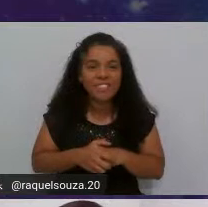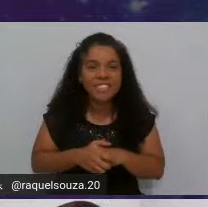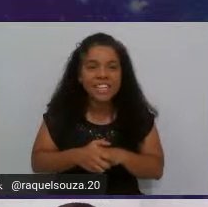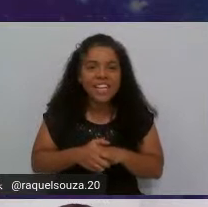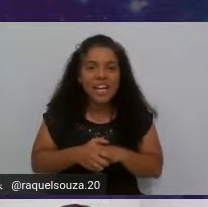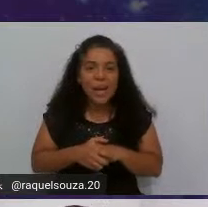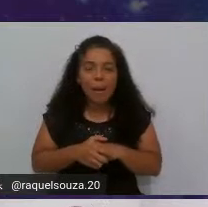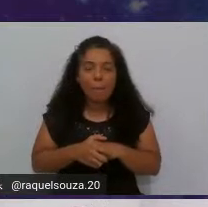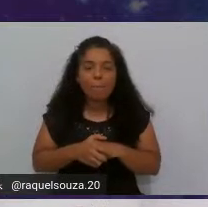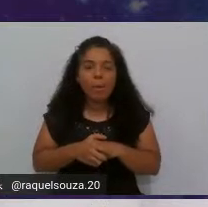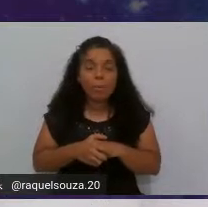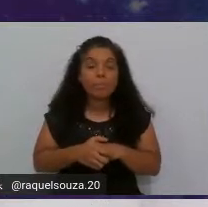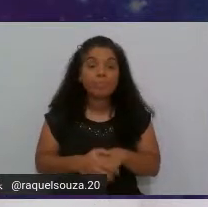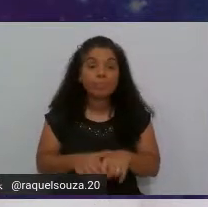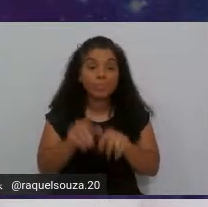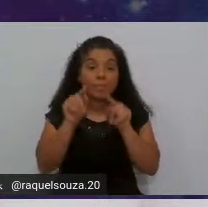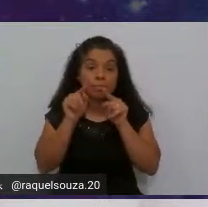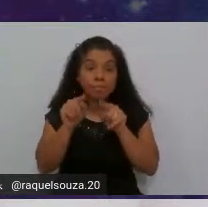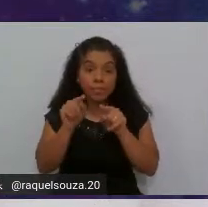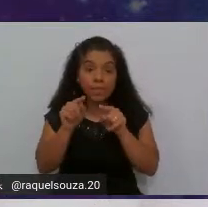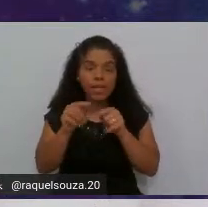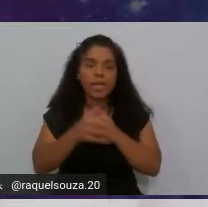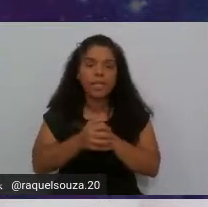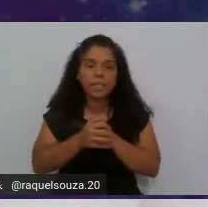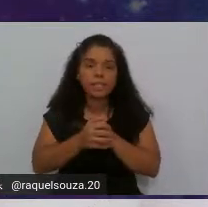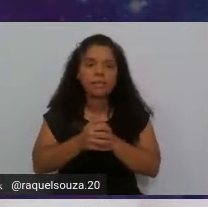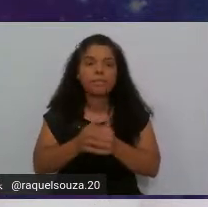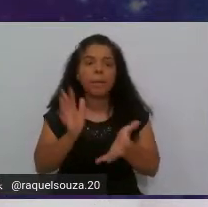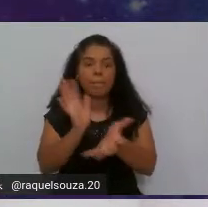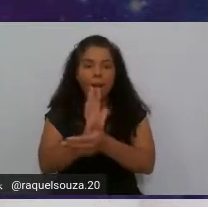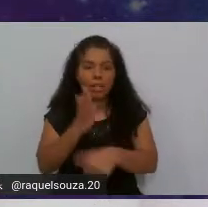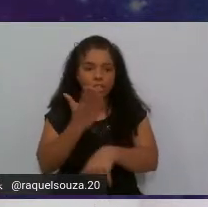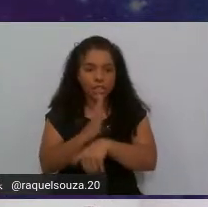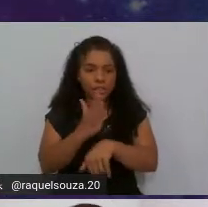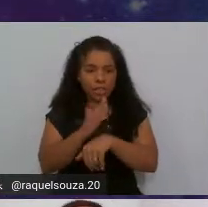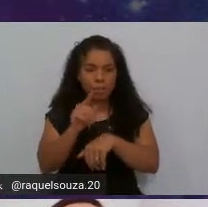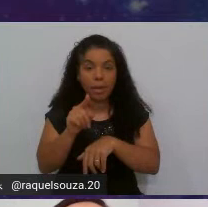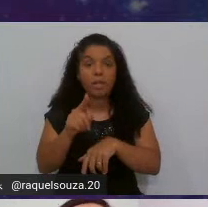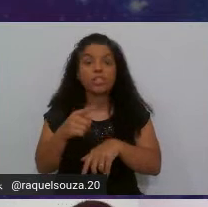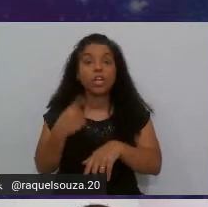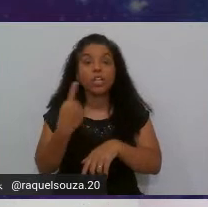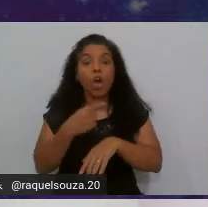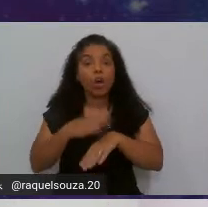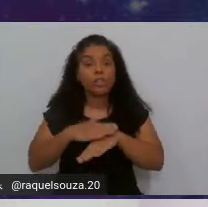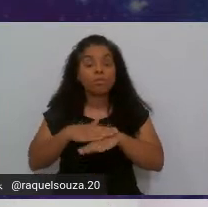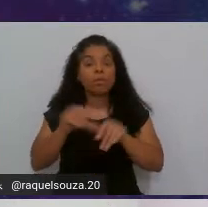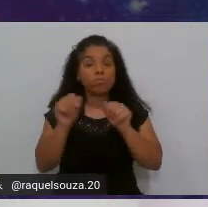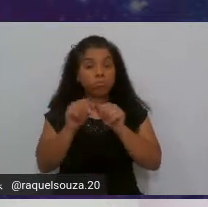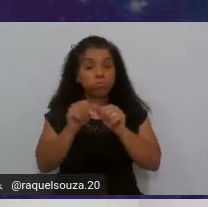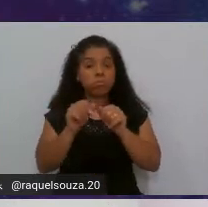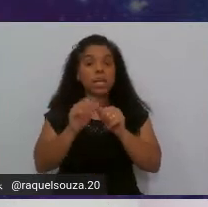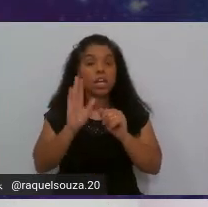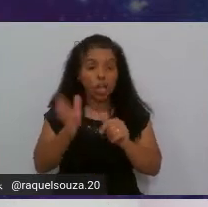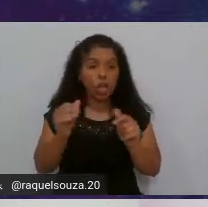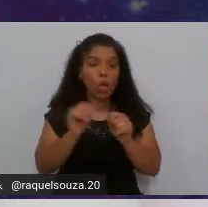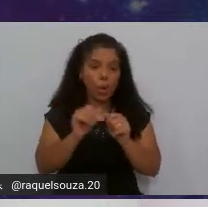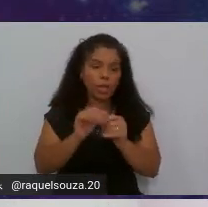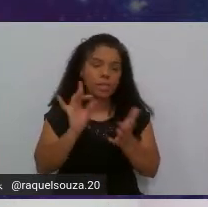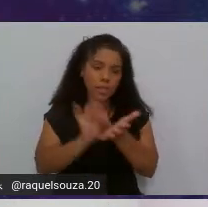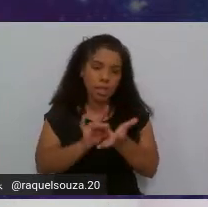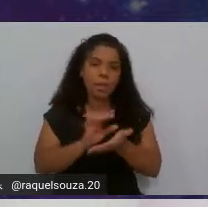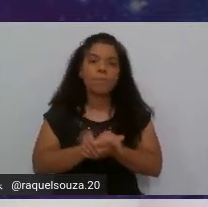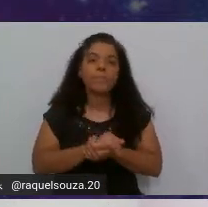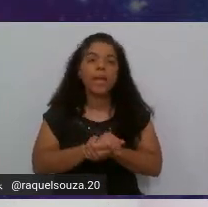bom esse essa parte da prática nós vamos realizar eu realizei na verdade